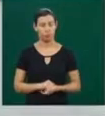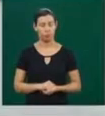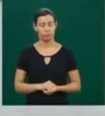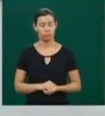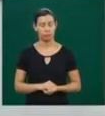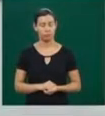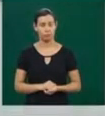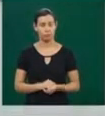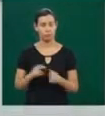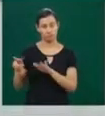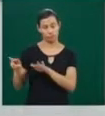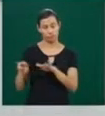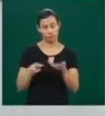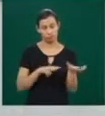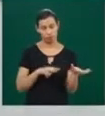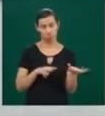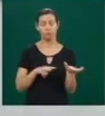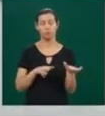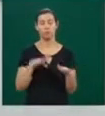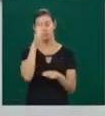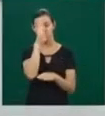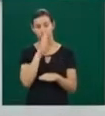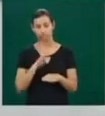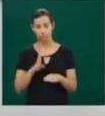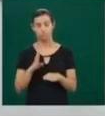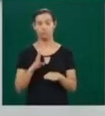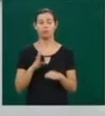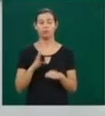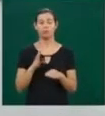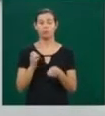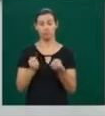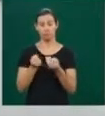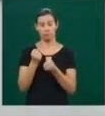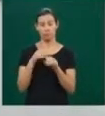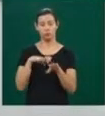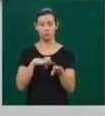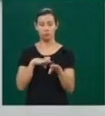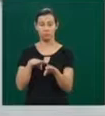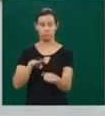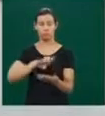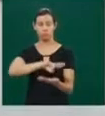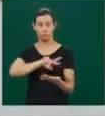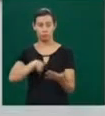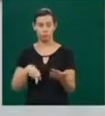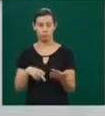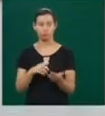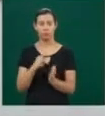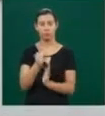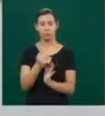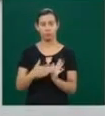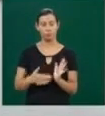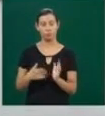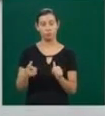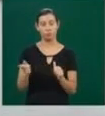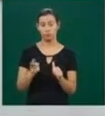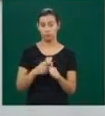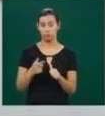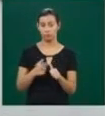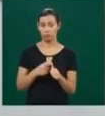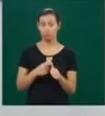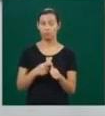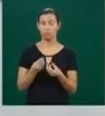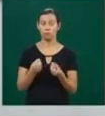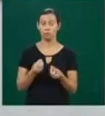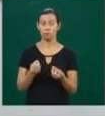Estamos na Semana Nacional do Trânsito e muitas atividades estão sendo desenvolvidas em Uberlândia. Nós já mostramos como foi o primeiro dia de ações.